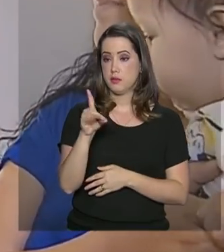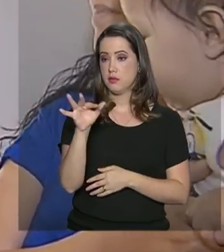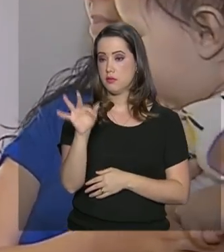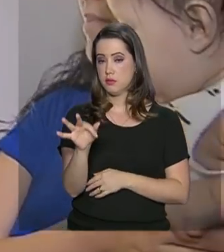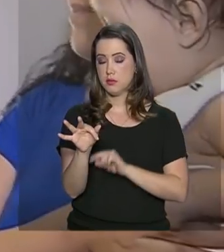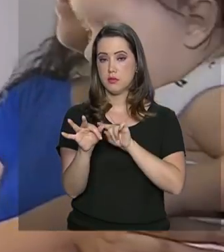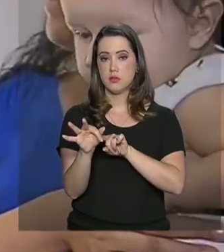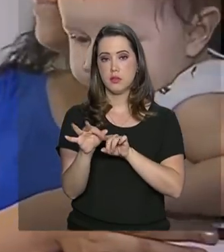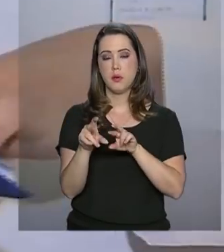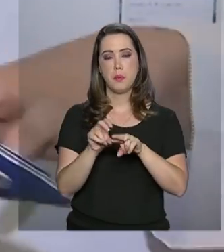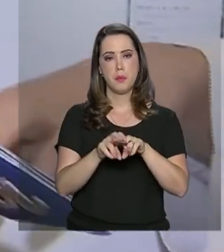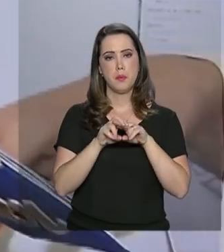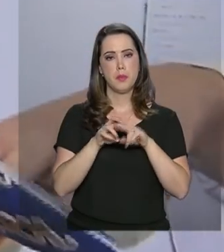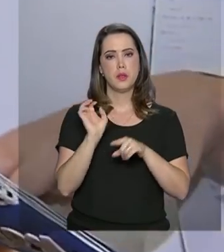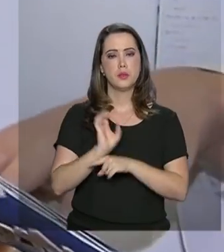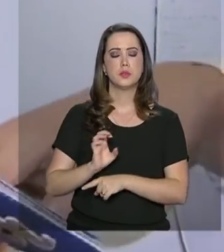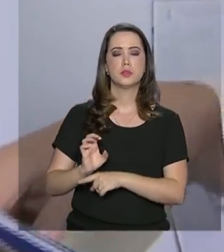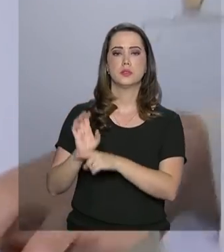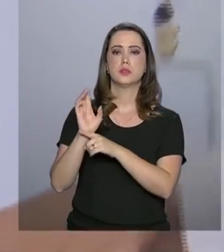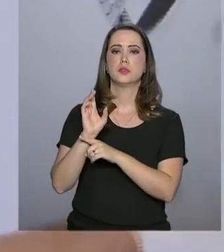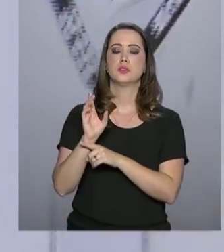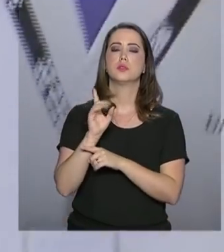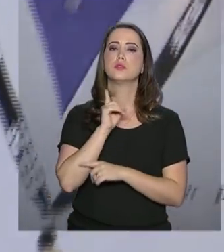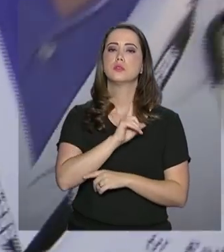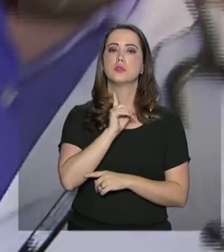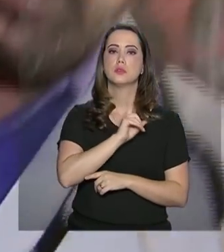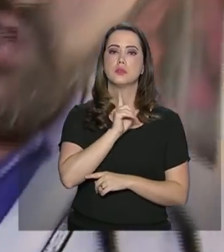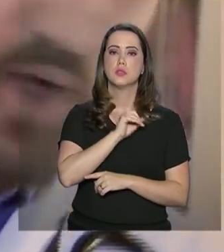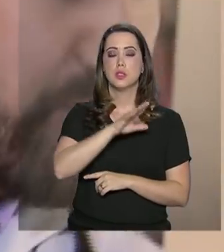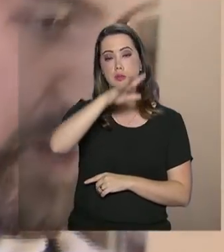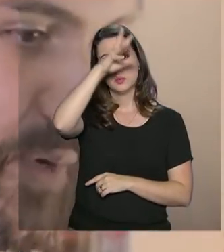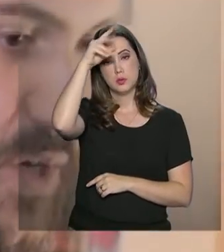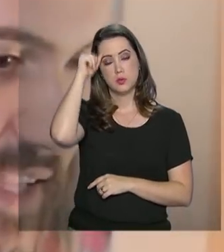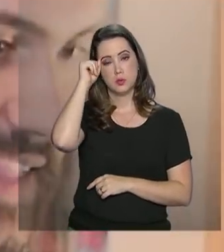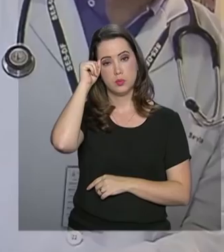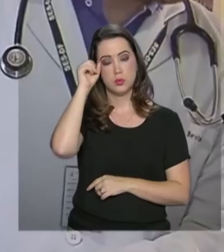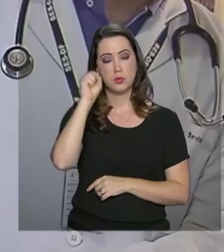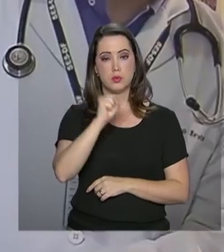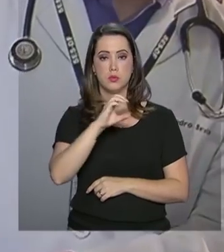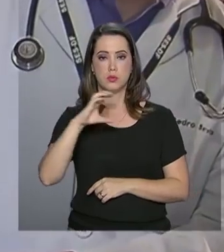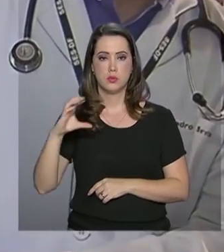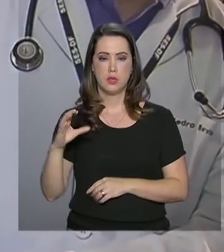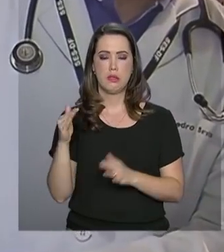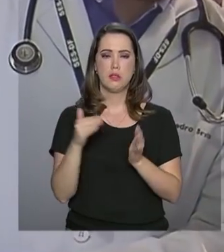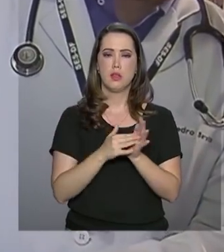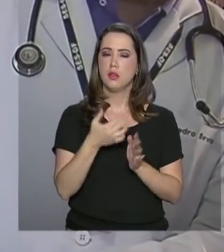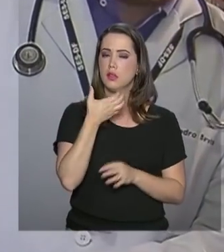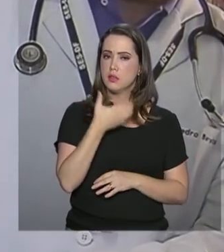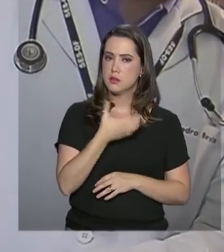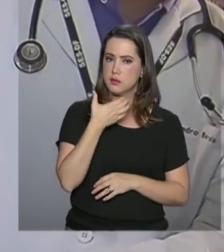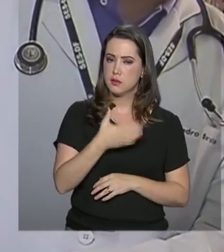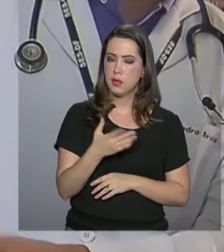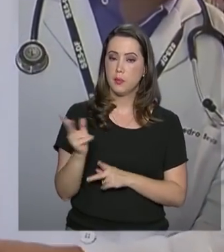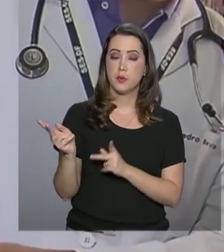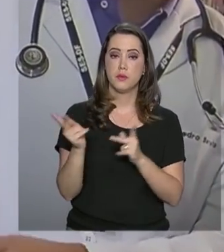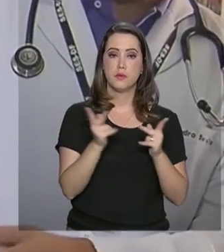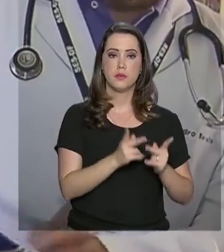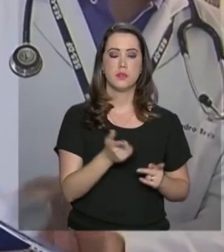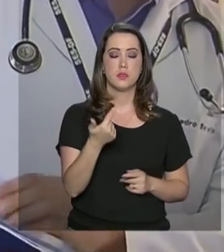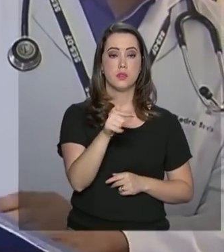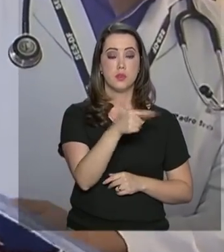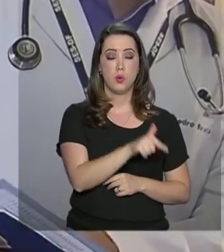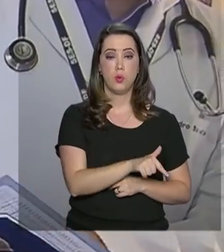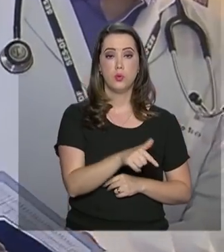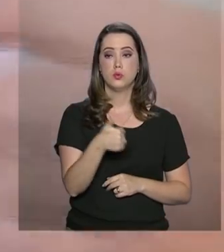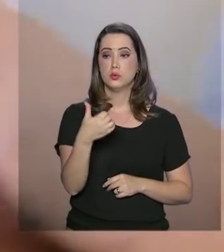Federal e pelos estados de Minas Gerais, Mato Grosso do Sul e Santa Catarina. Até dezembro, serão visitados outros